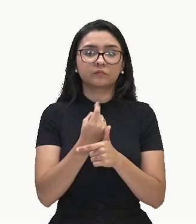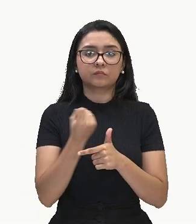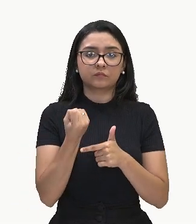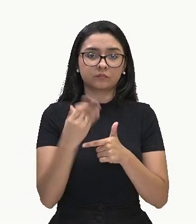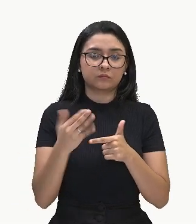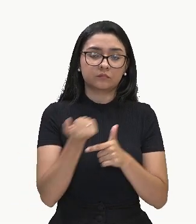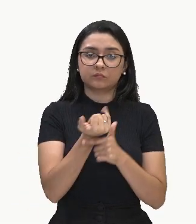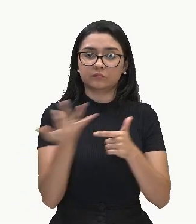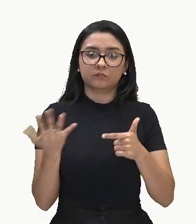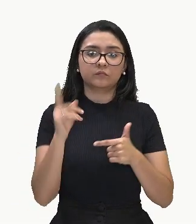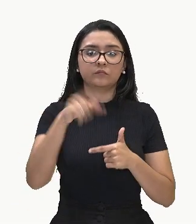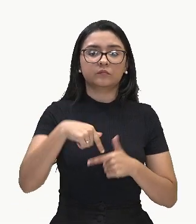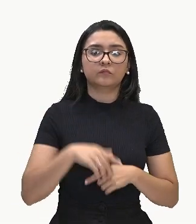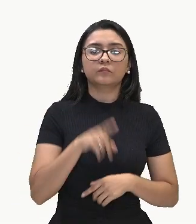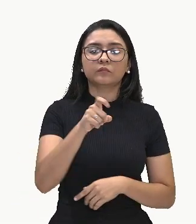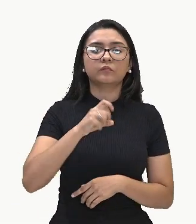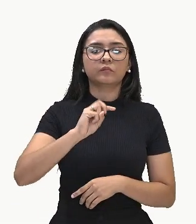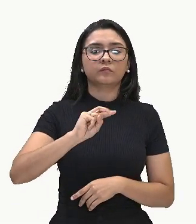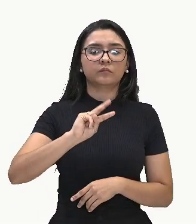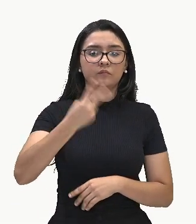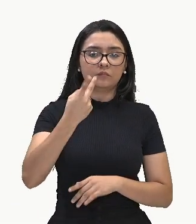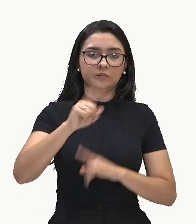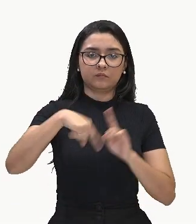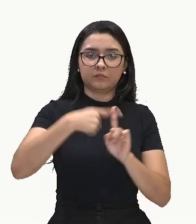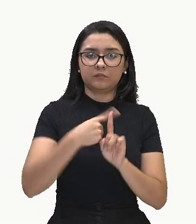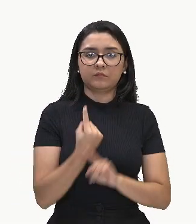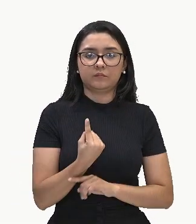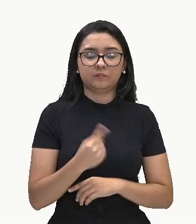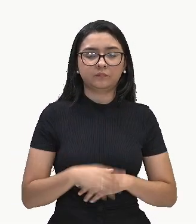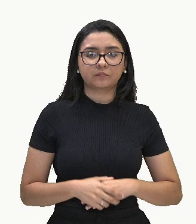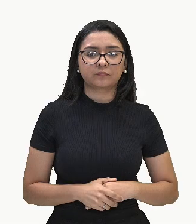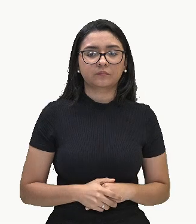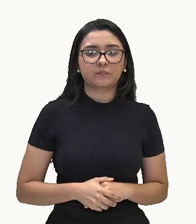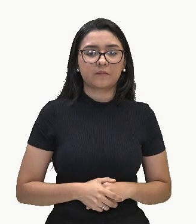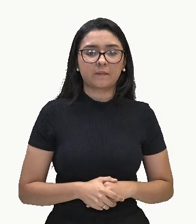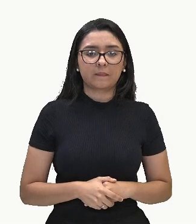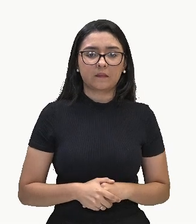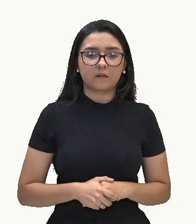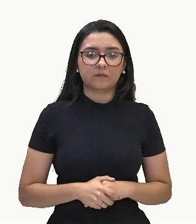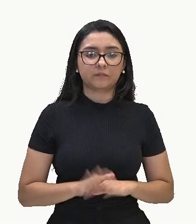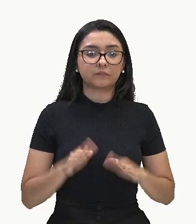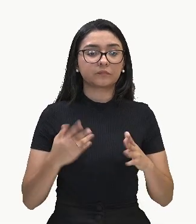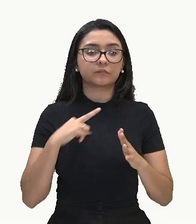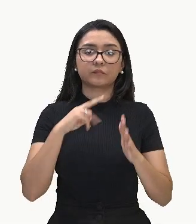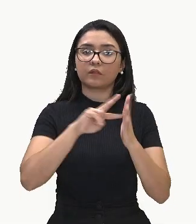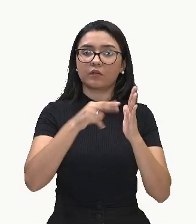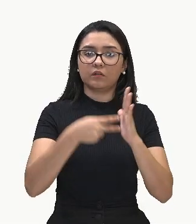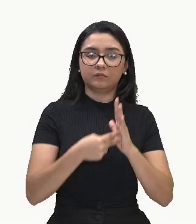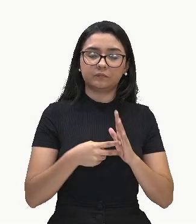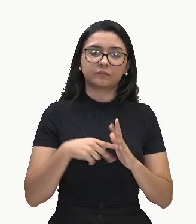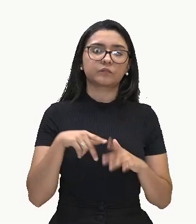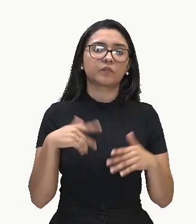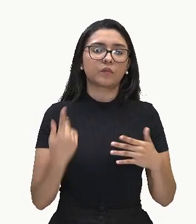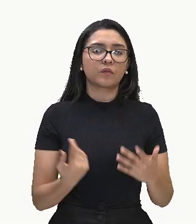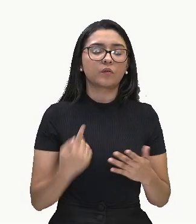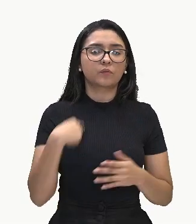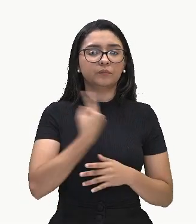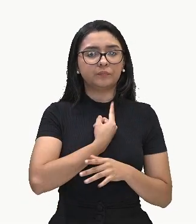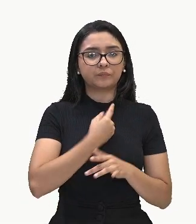é X² mais 1. Ou seja, a gente vai efetuar a divisão de